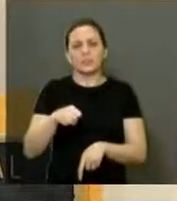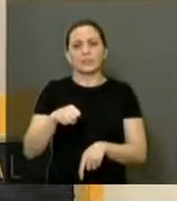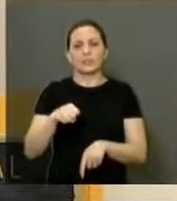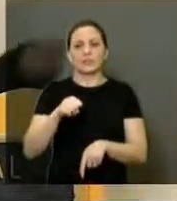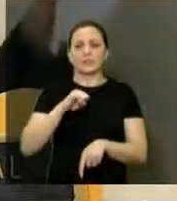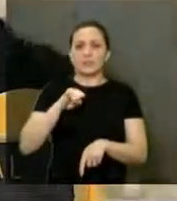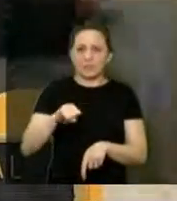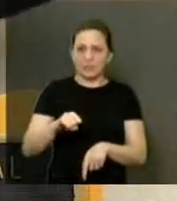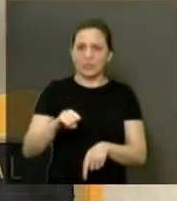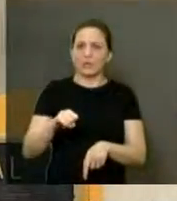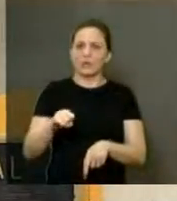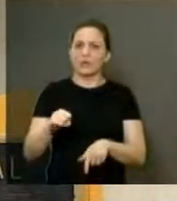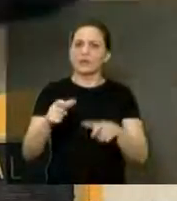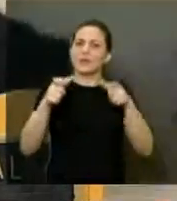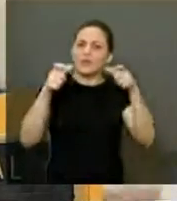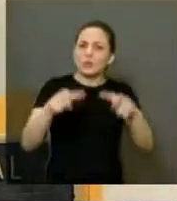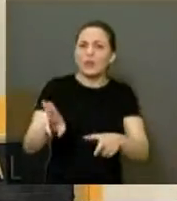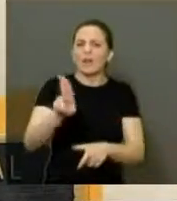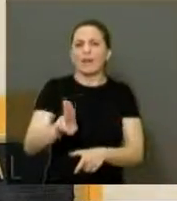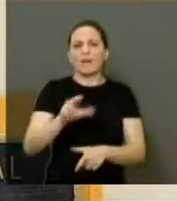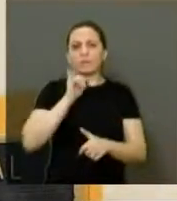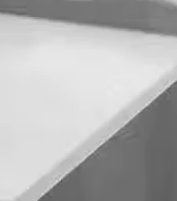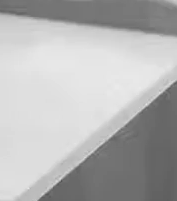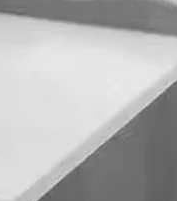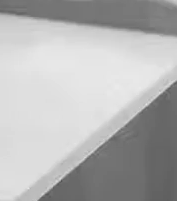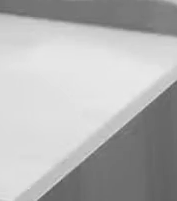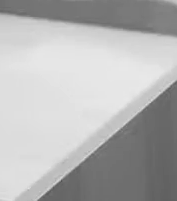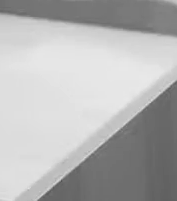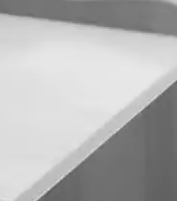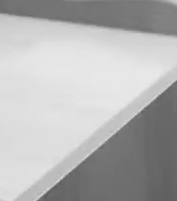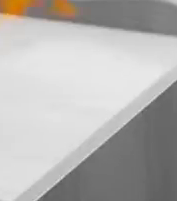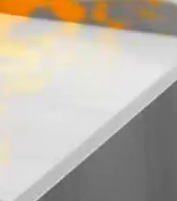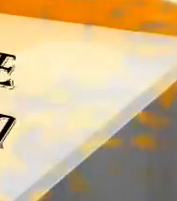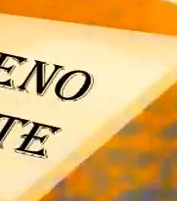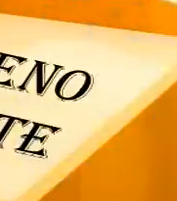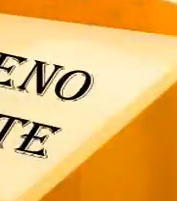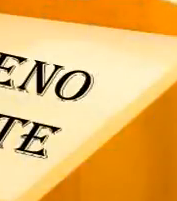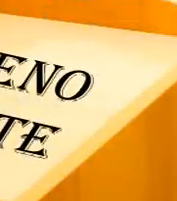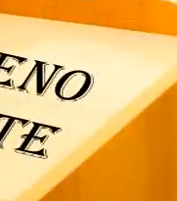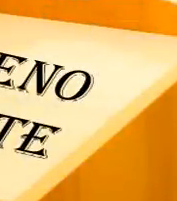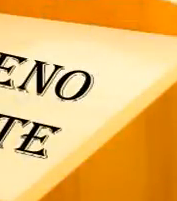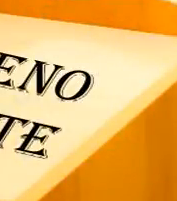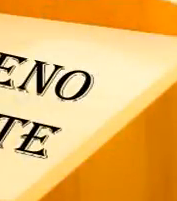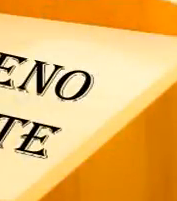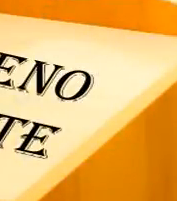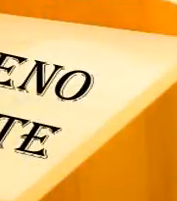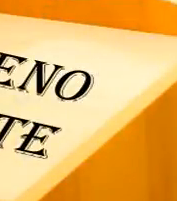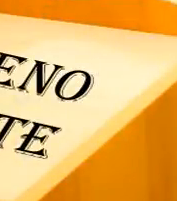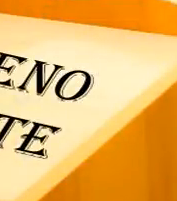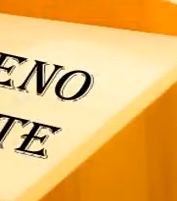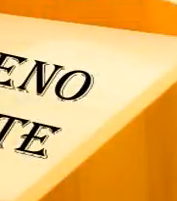E sirva a carapuça para quem eu falei. sirva carapuça